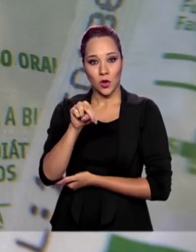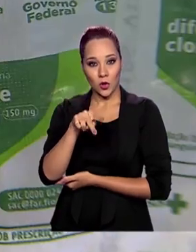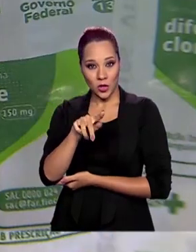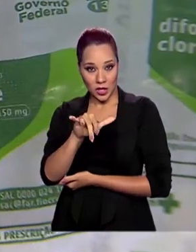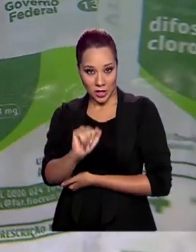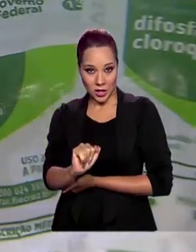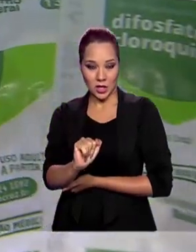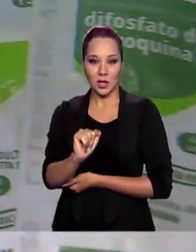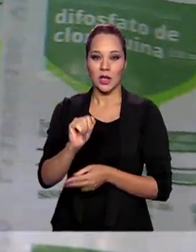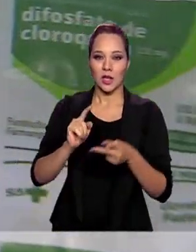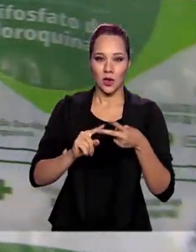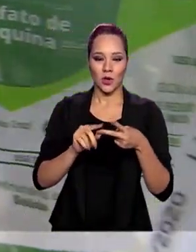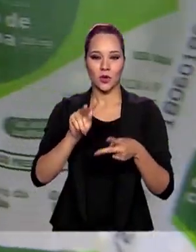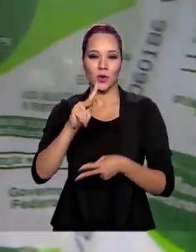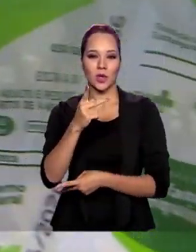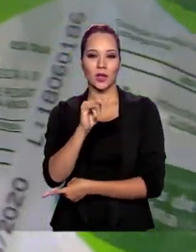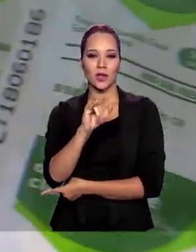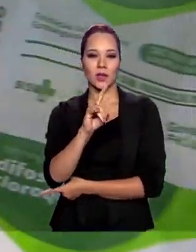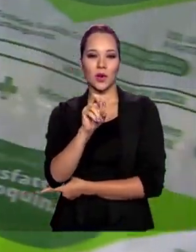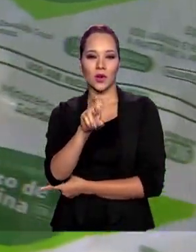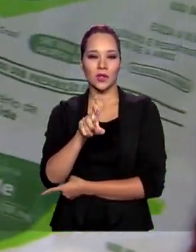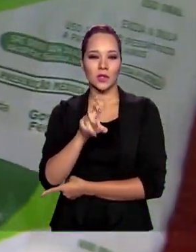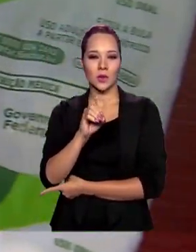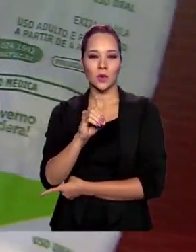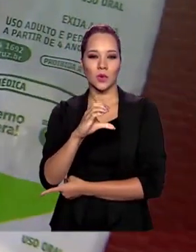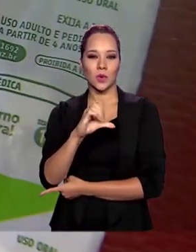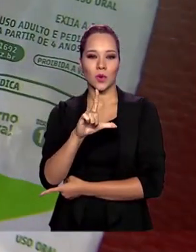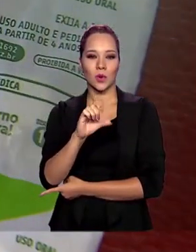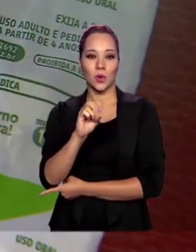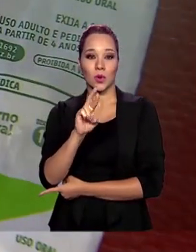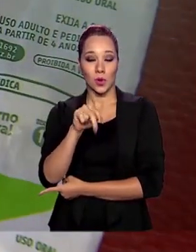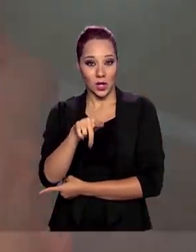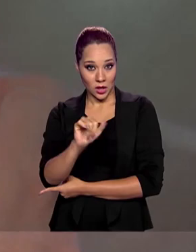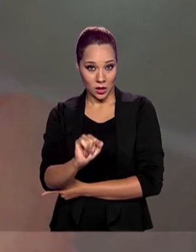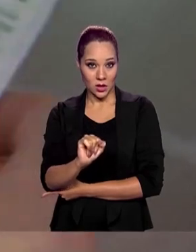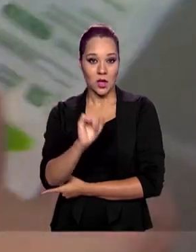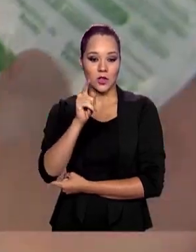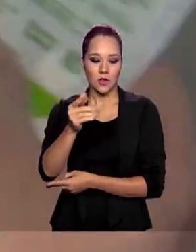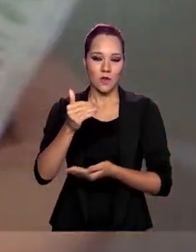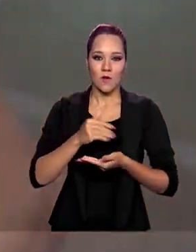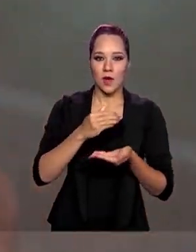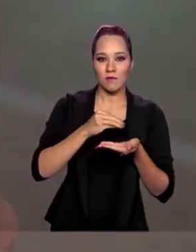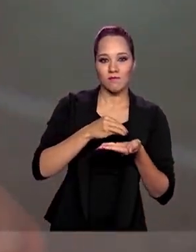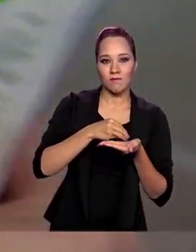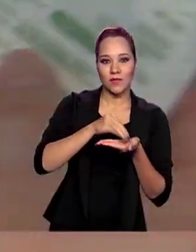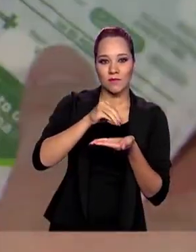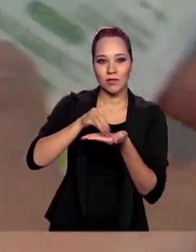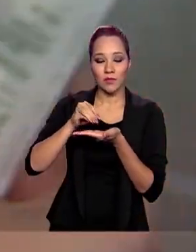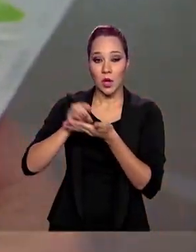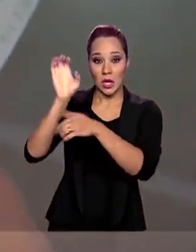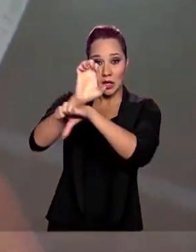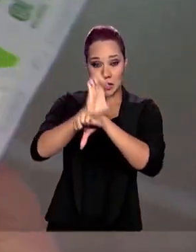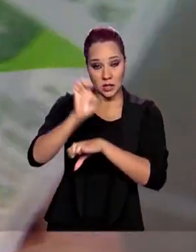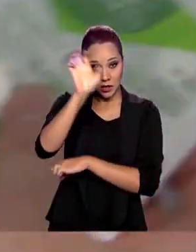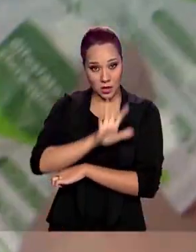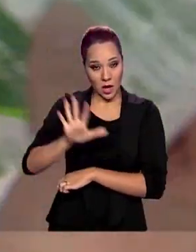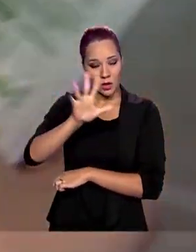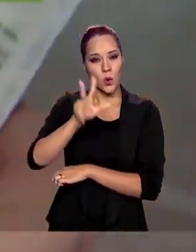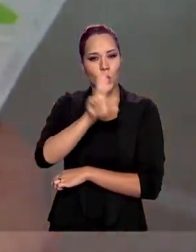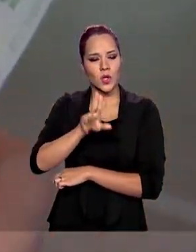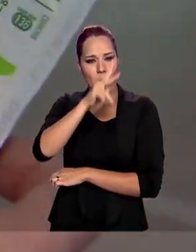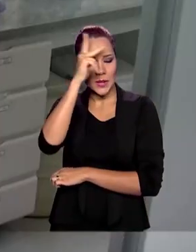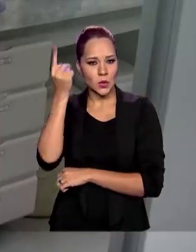hidroxicloroquina, serão distribuídos para os estados. O tratamento deve ser feito em pacientes graves e